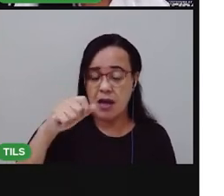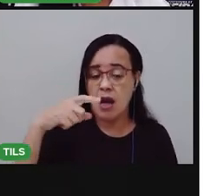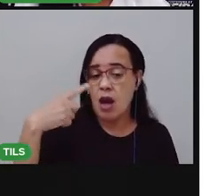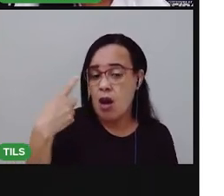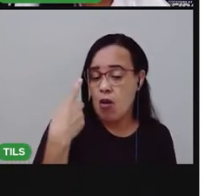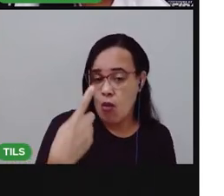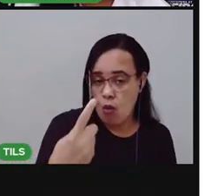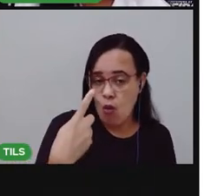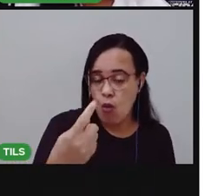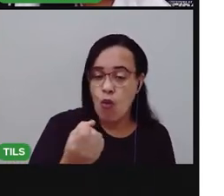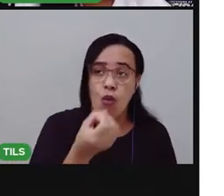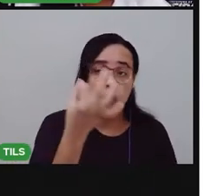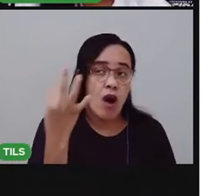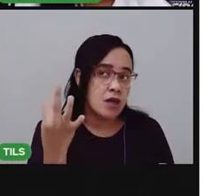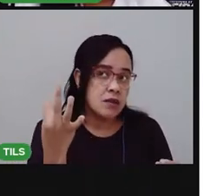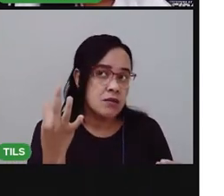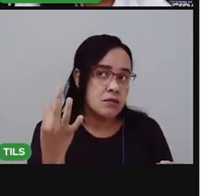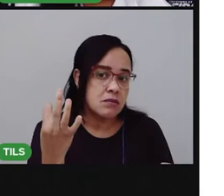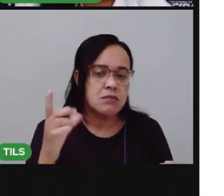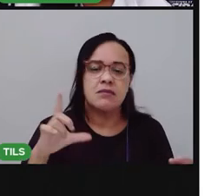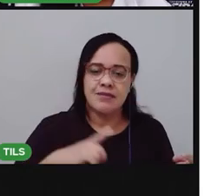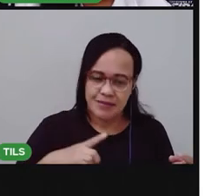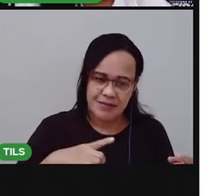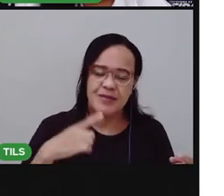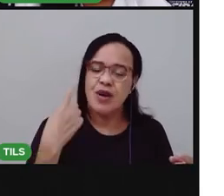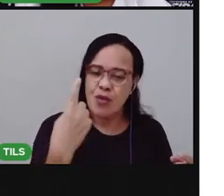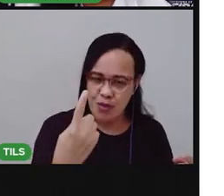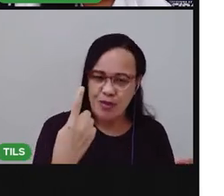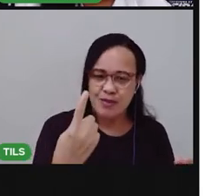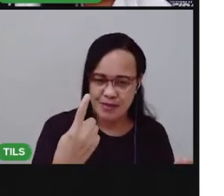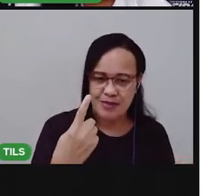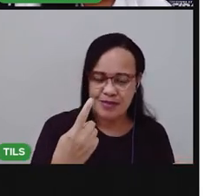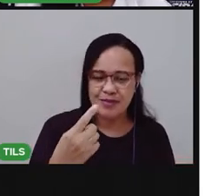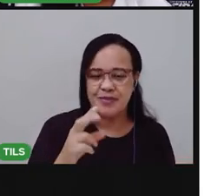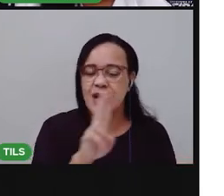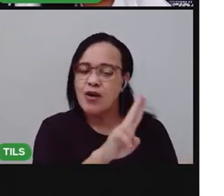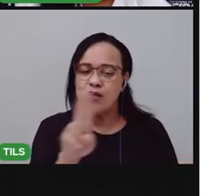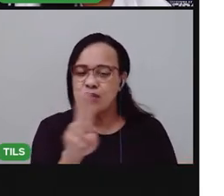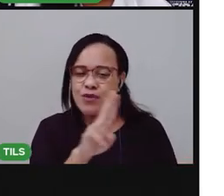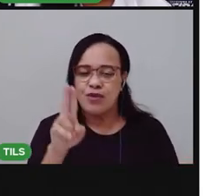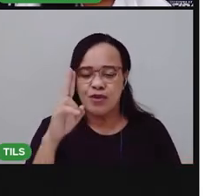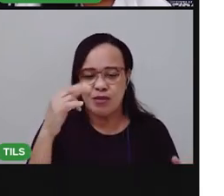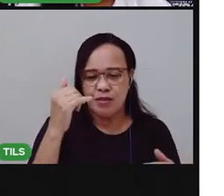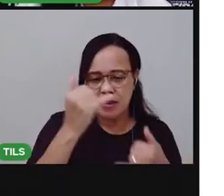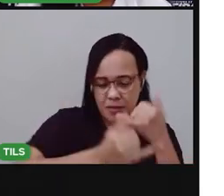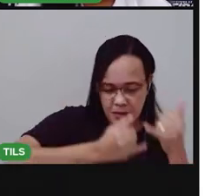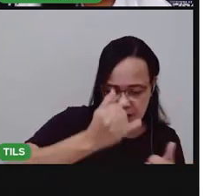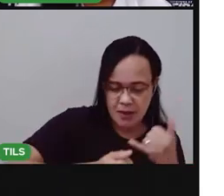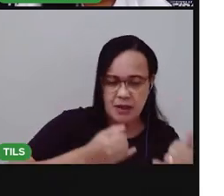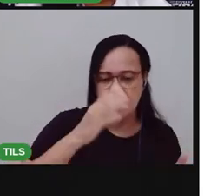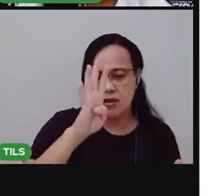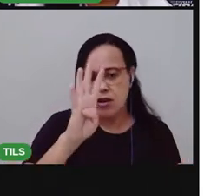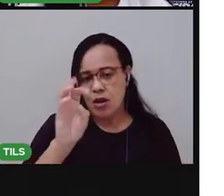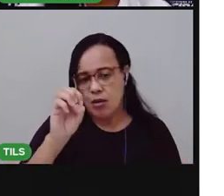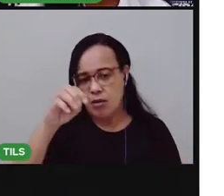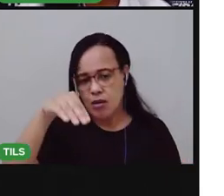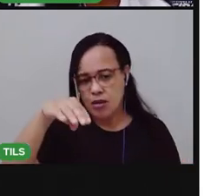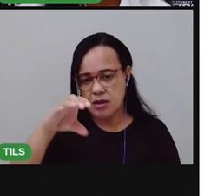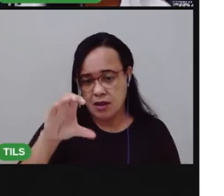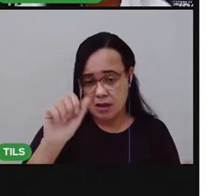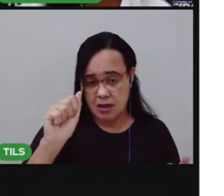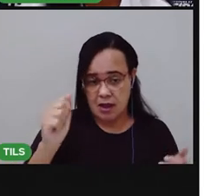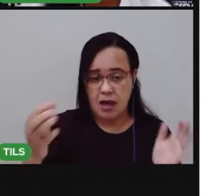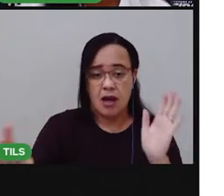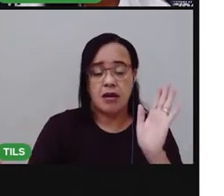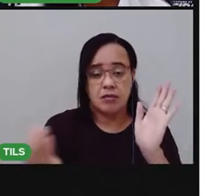E aqui o nome do brinquedo. Bo-ne-ca. Boneca. Escreva aí no seu